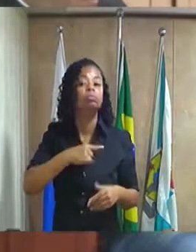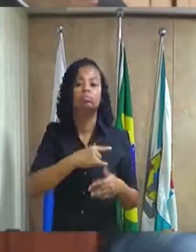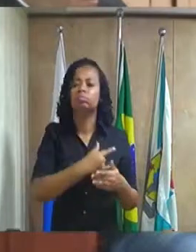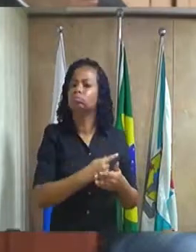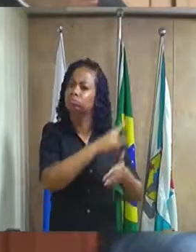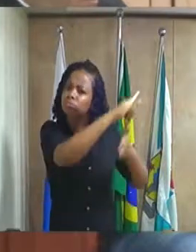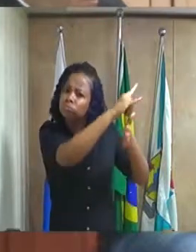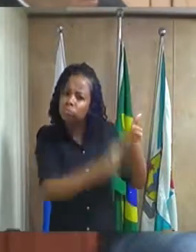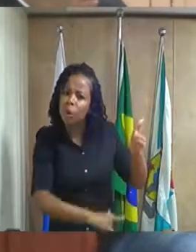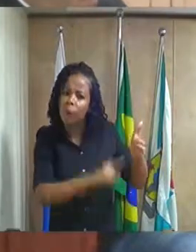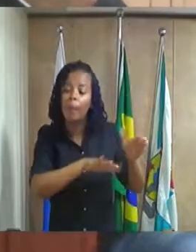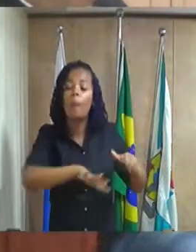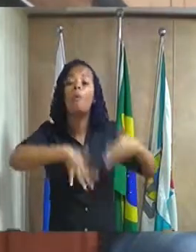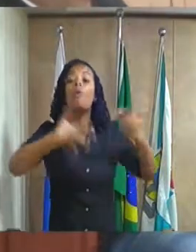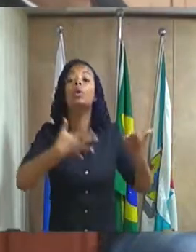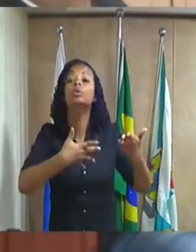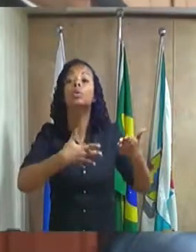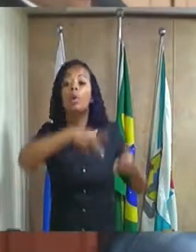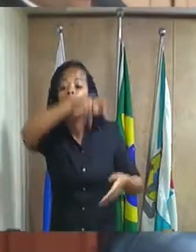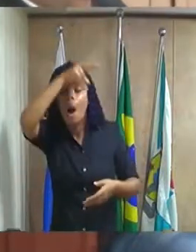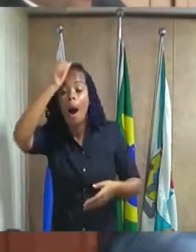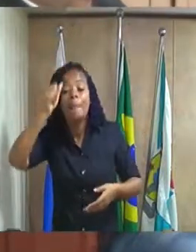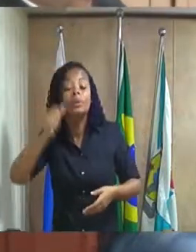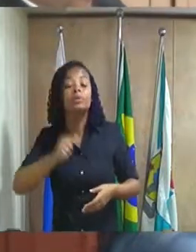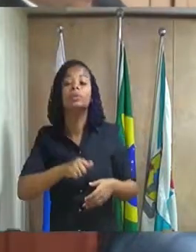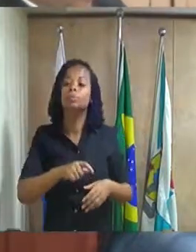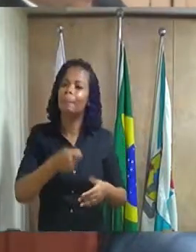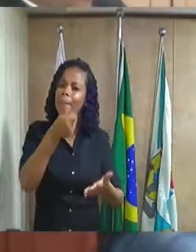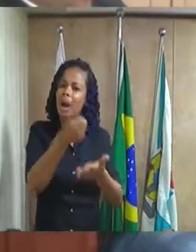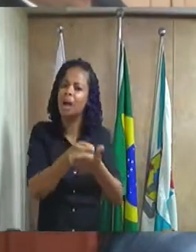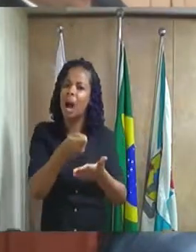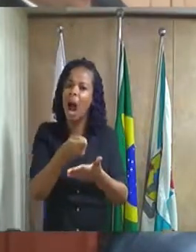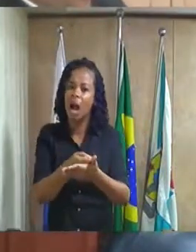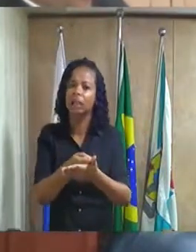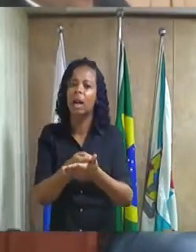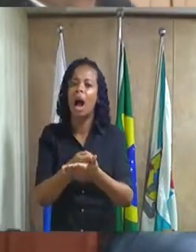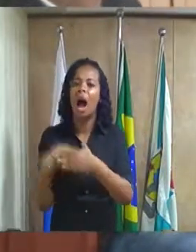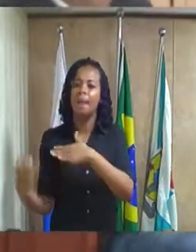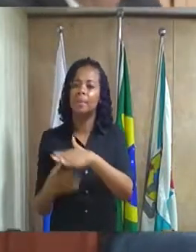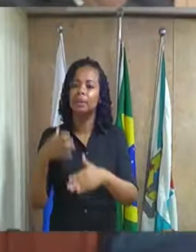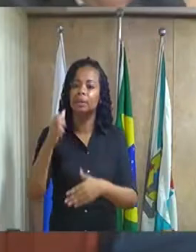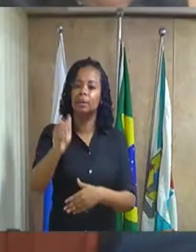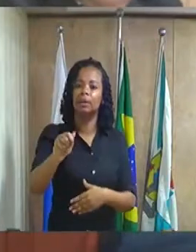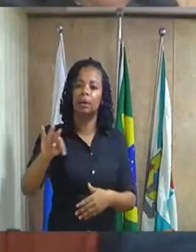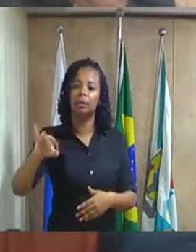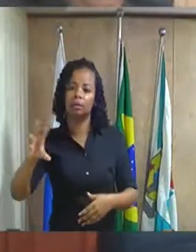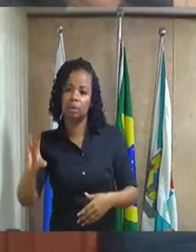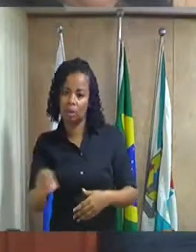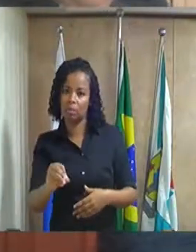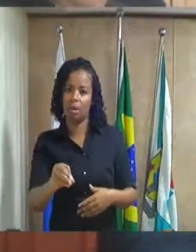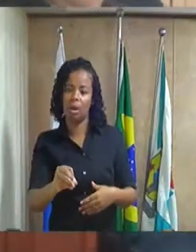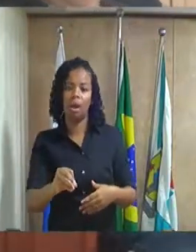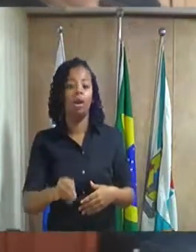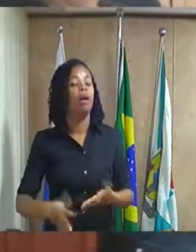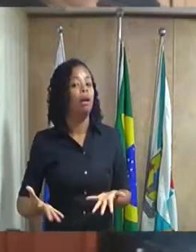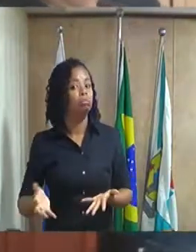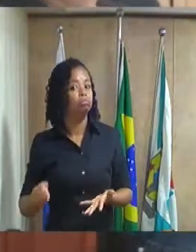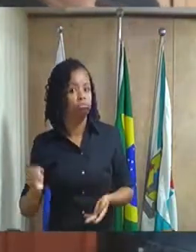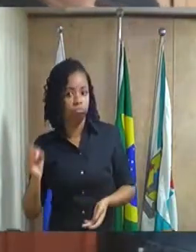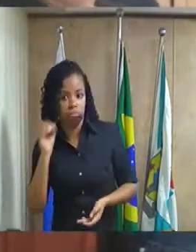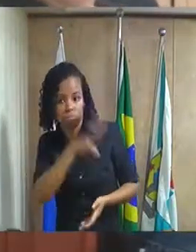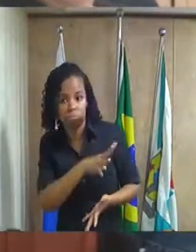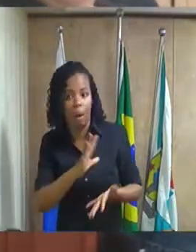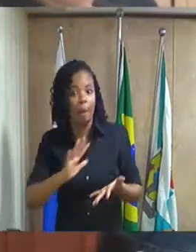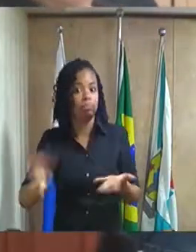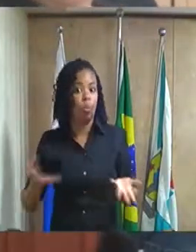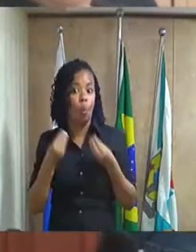quanto é que a prefeitura também está pagando a átrio é um valor absurdo em relação aos nossos municípios vizinhos semana que vem eu vou